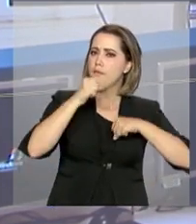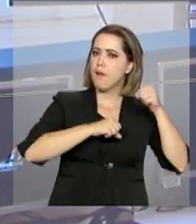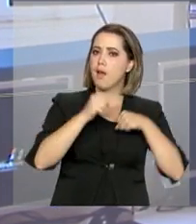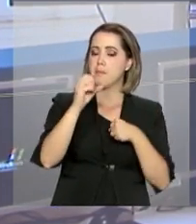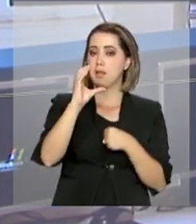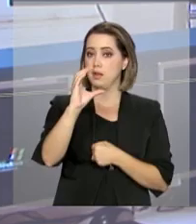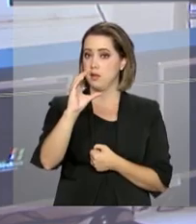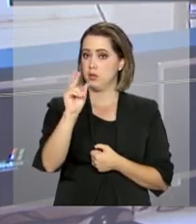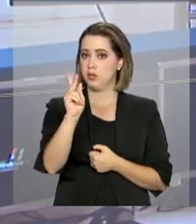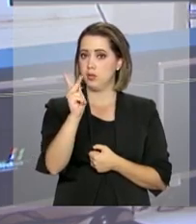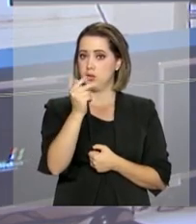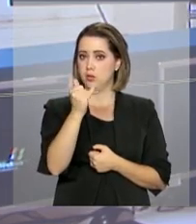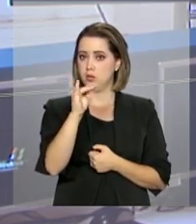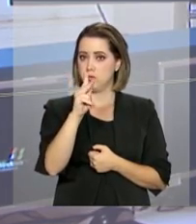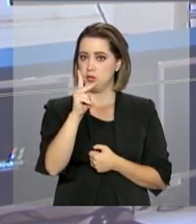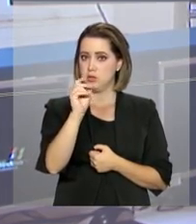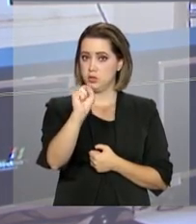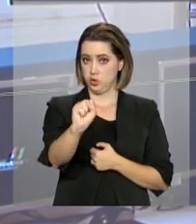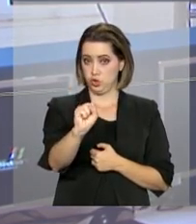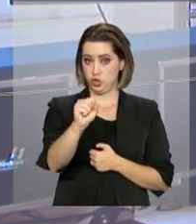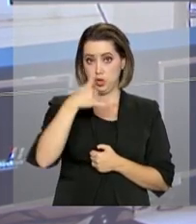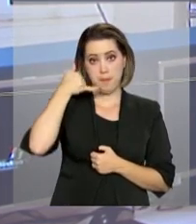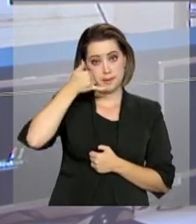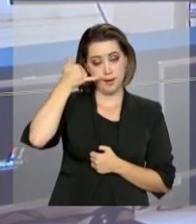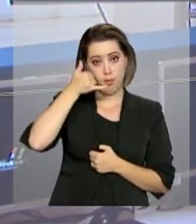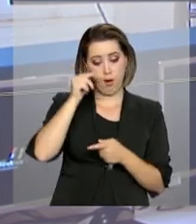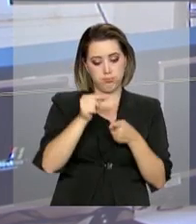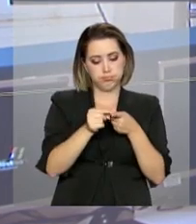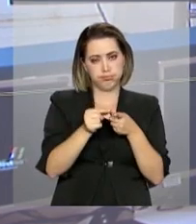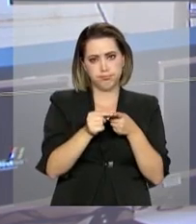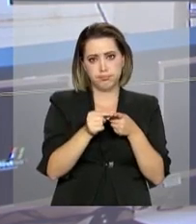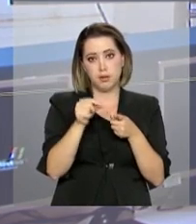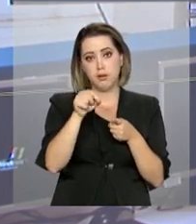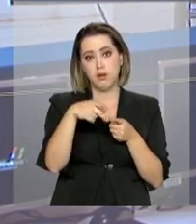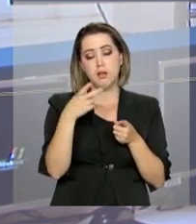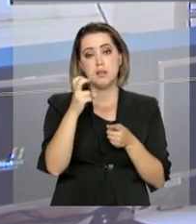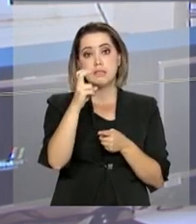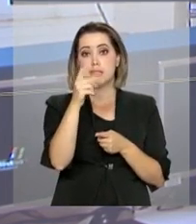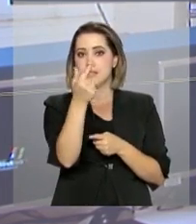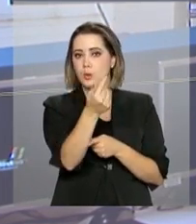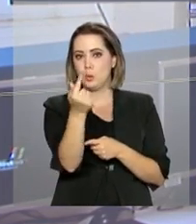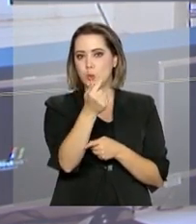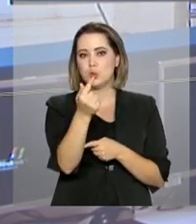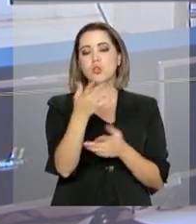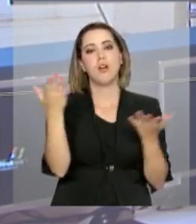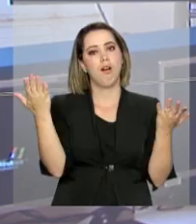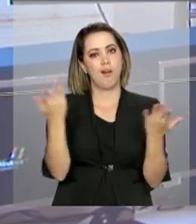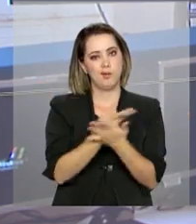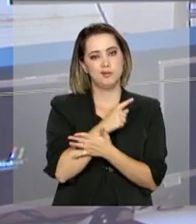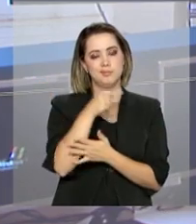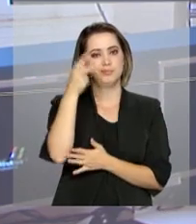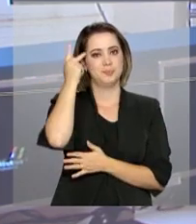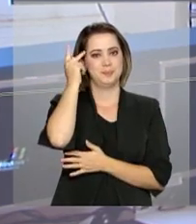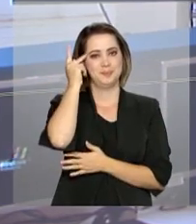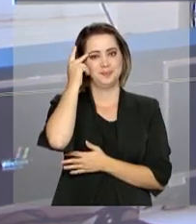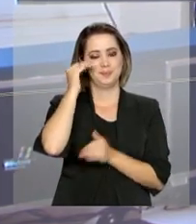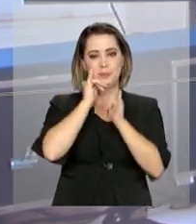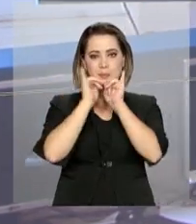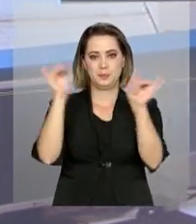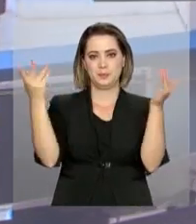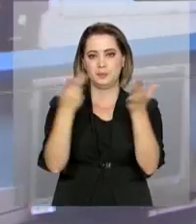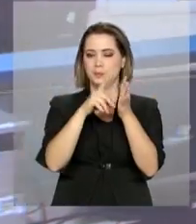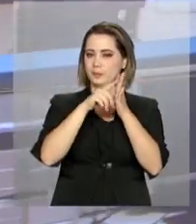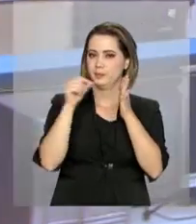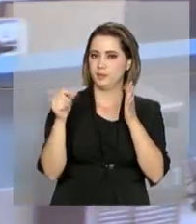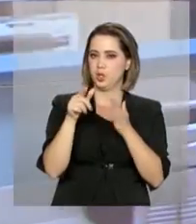da tecnologia 5G para celulares deve ser implantada em São Paulo. O anúncio foi feito agora há pouco no Palácio do Planalto. A